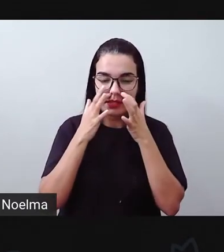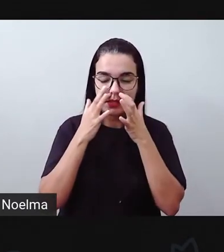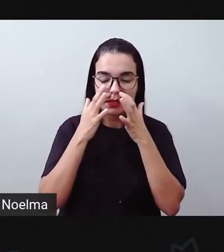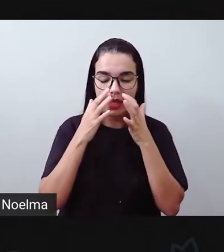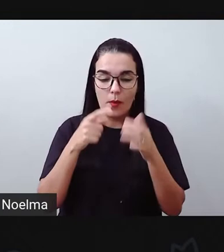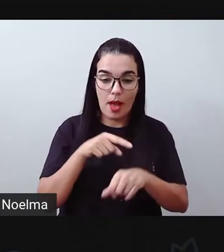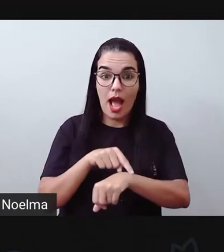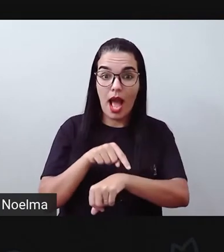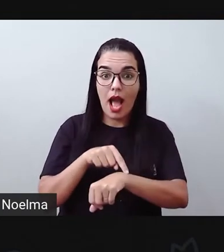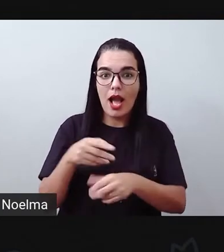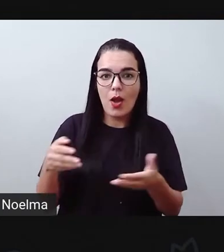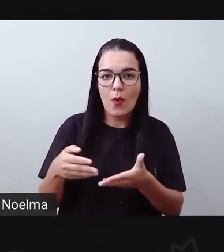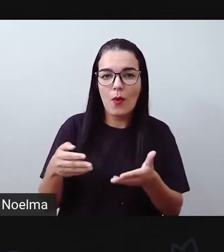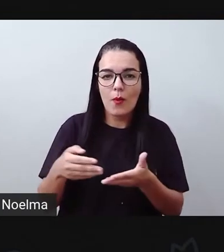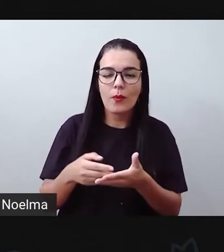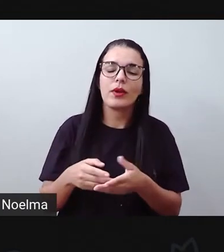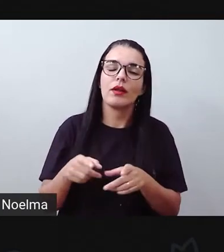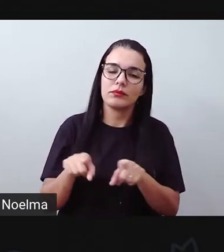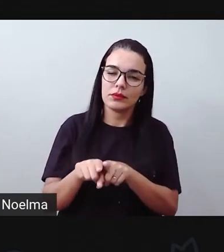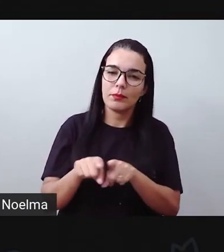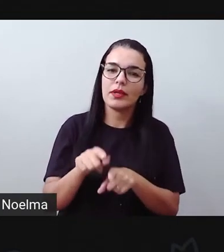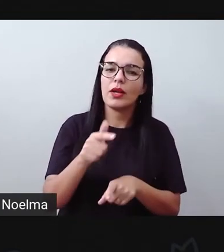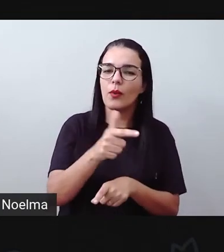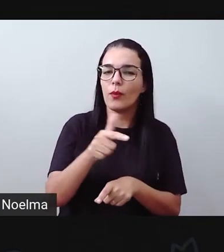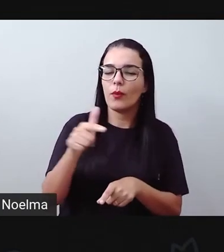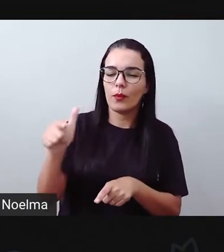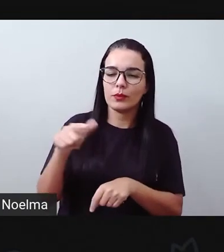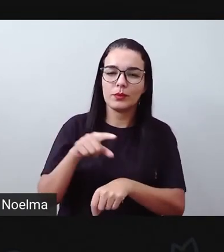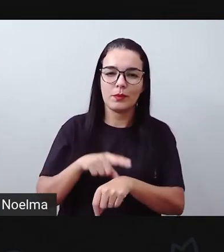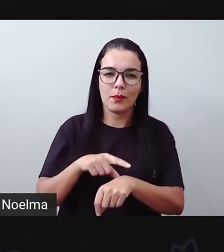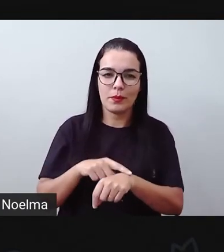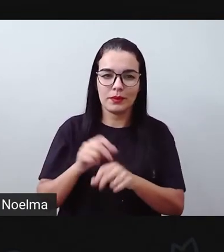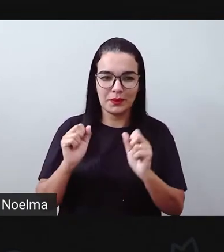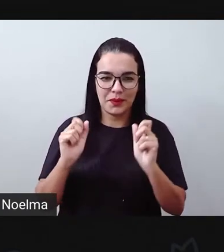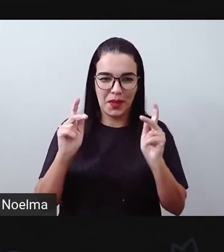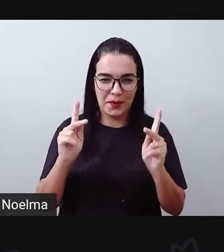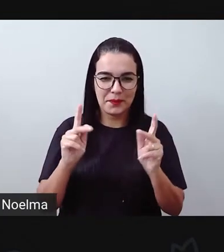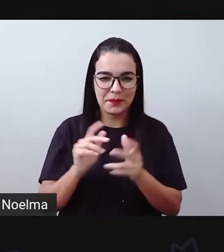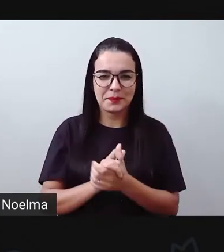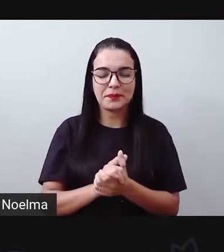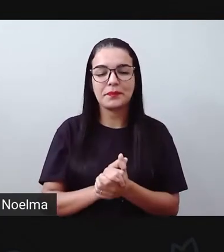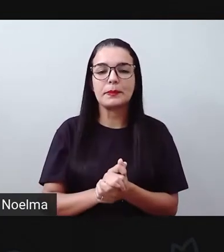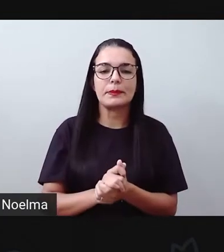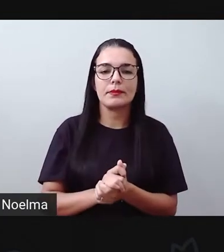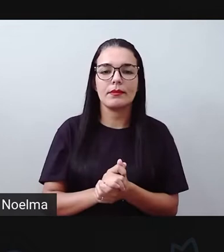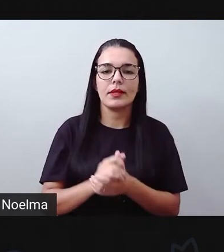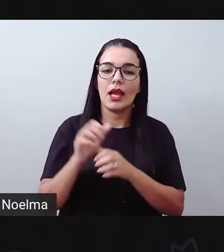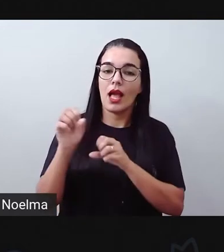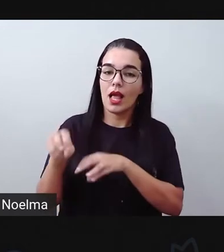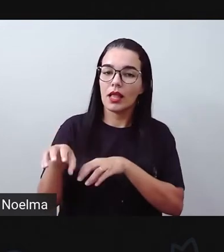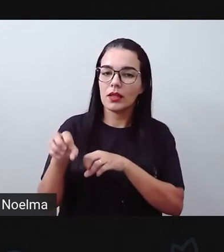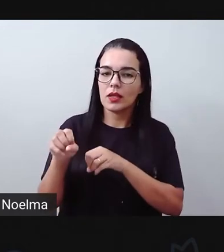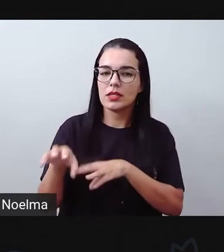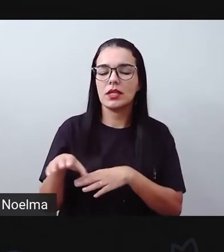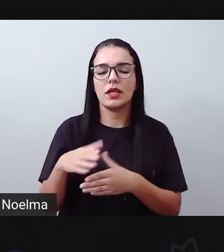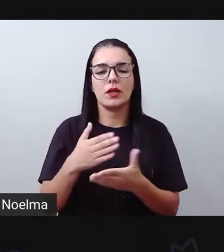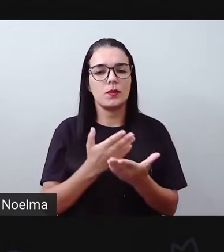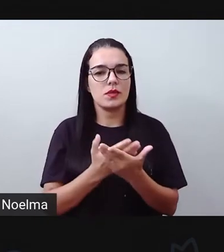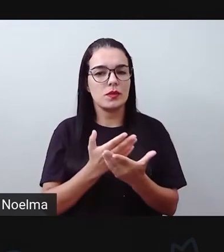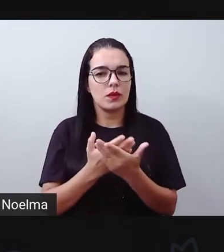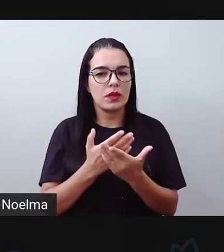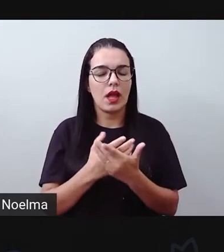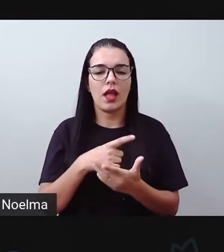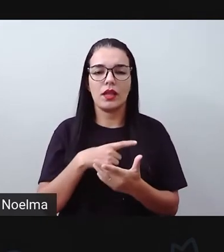neste momento, nos outros momentos também, tá bom? Educação, estudar, é algo que vai influenciar de forma